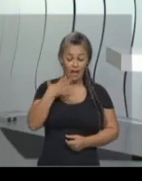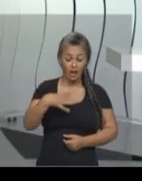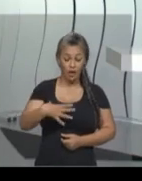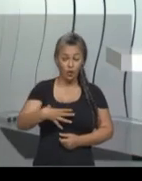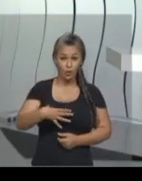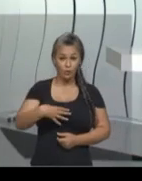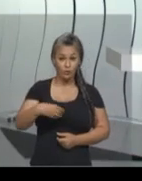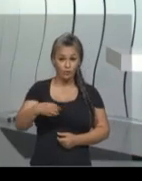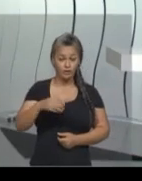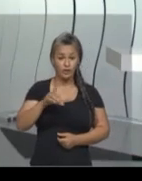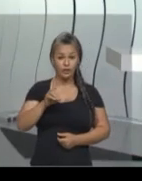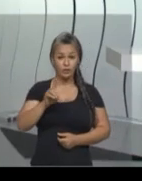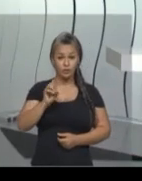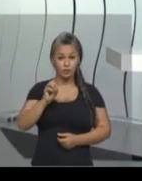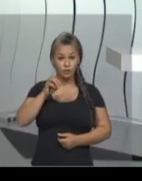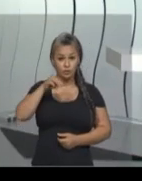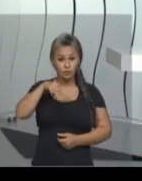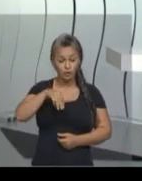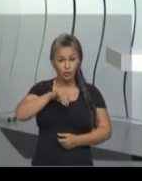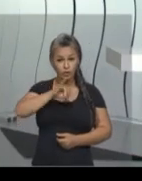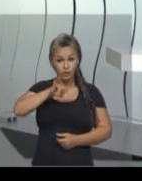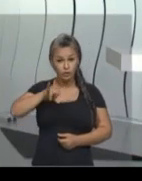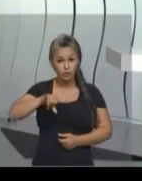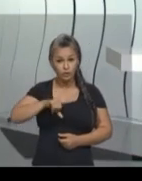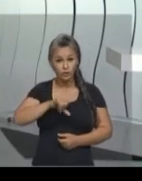nome de Dom João VI.